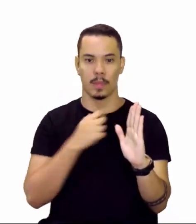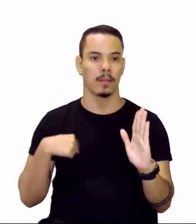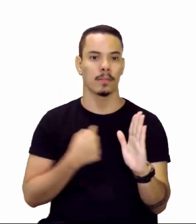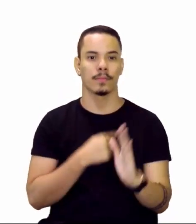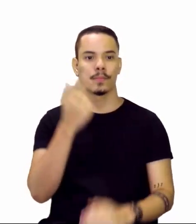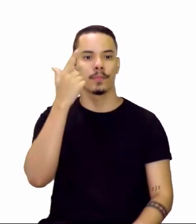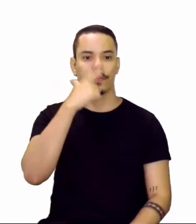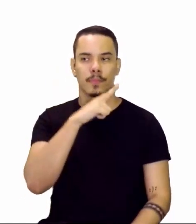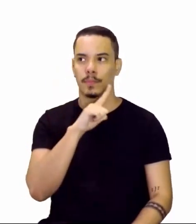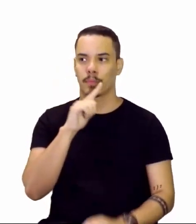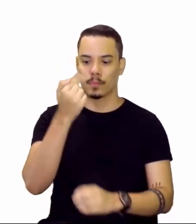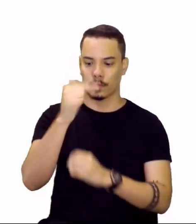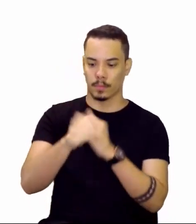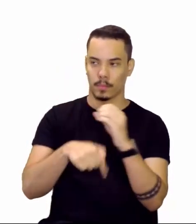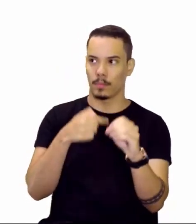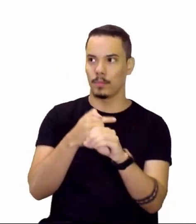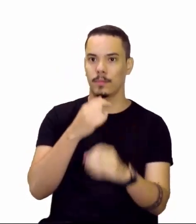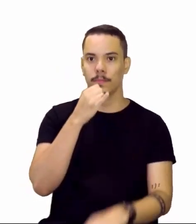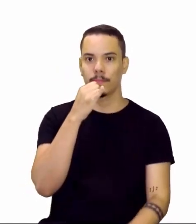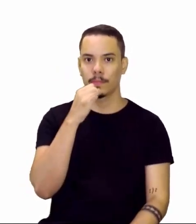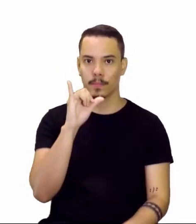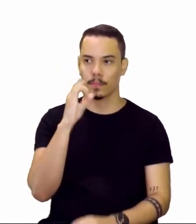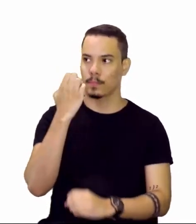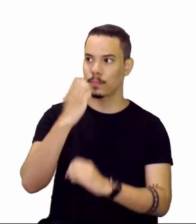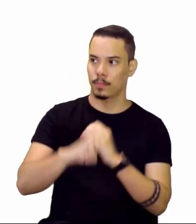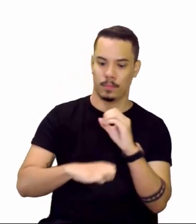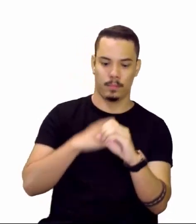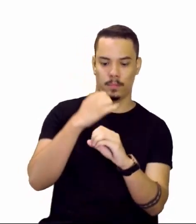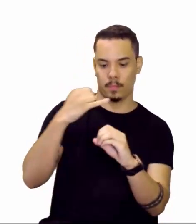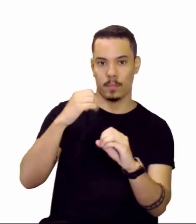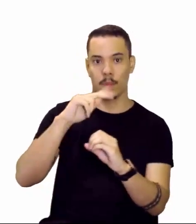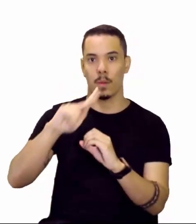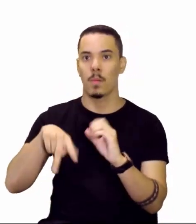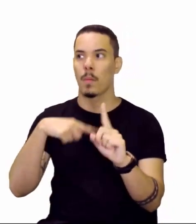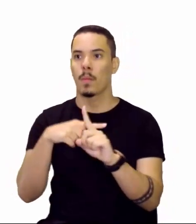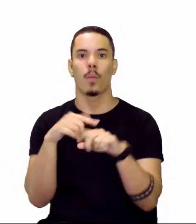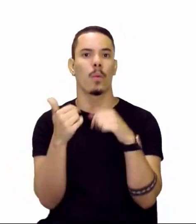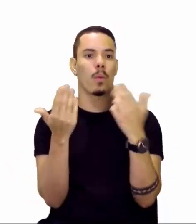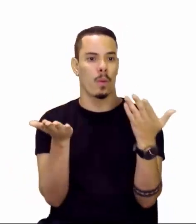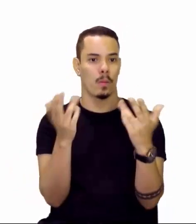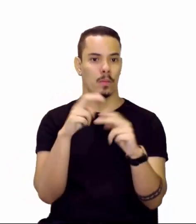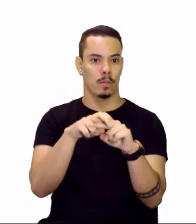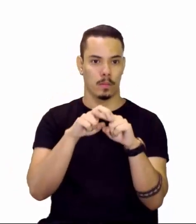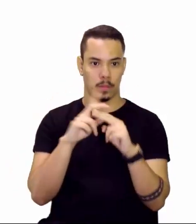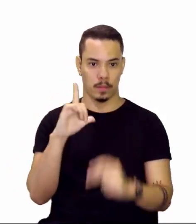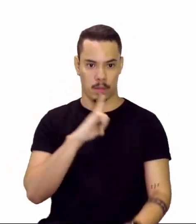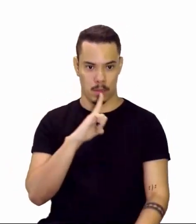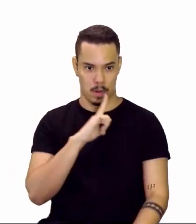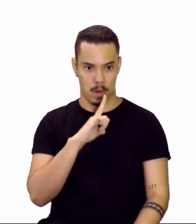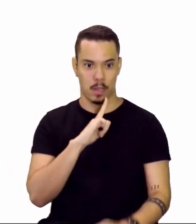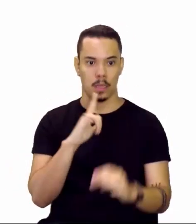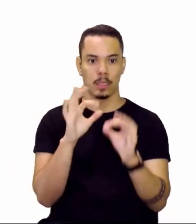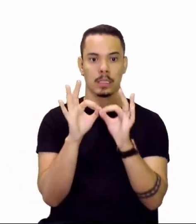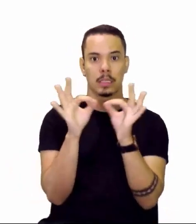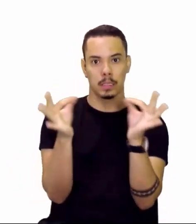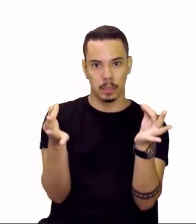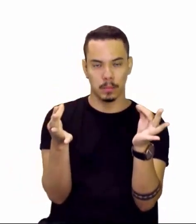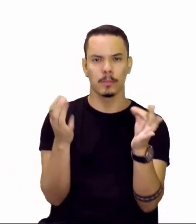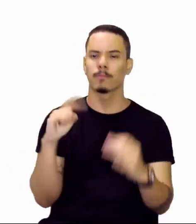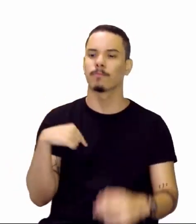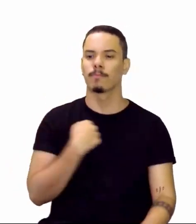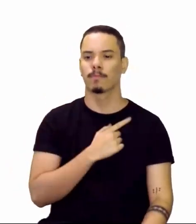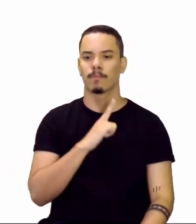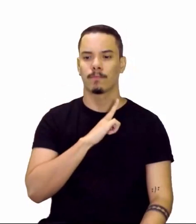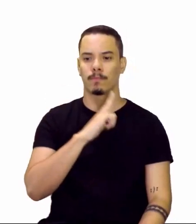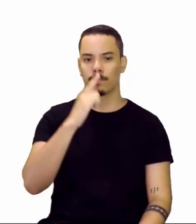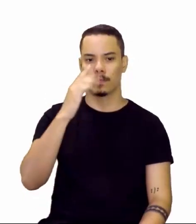quanto à carga elétrica. E aí, como a gente falou, quando a gente tiver íons simples, a gente vai